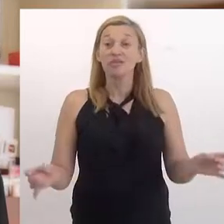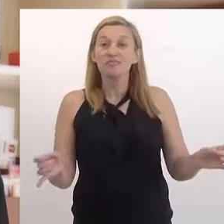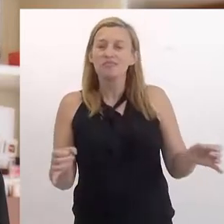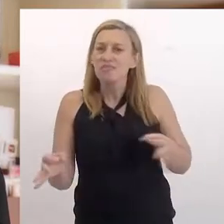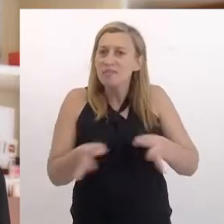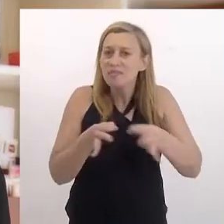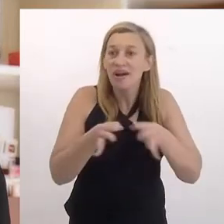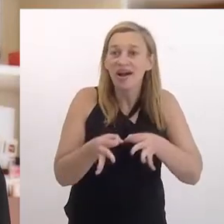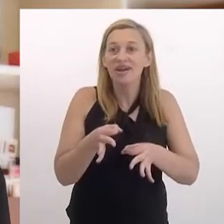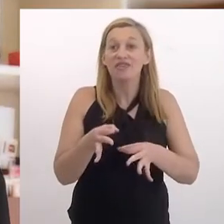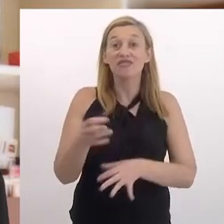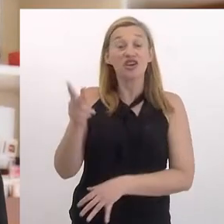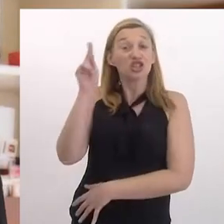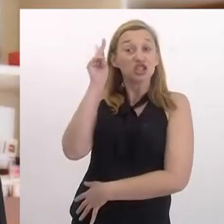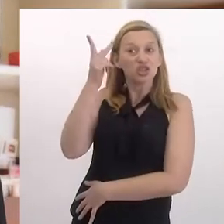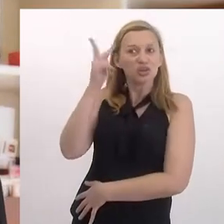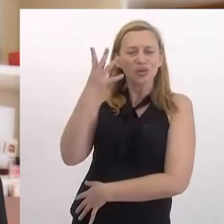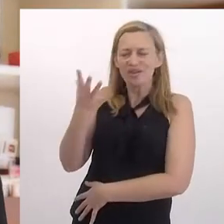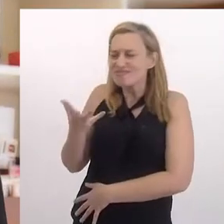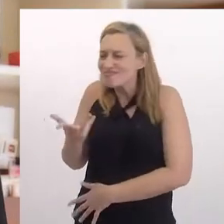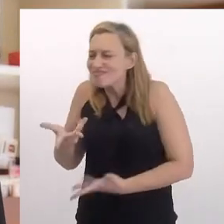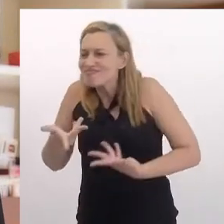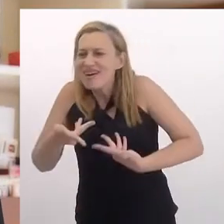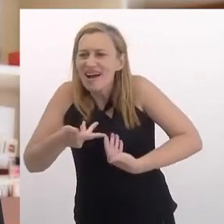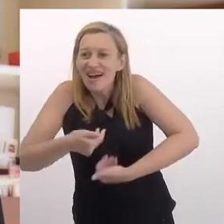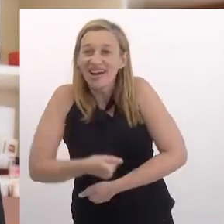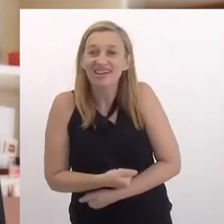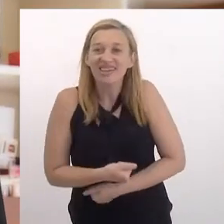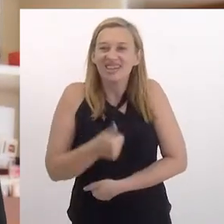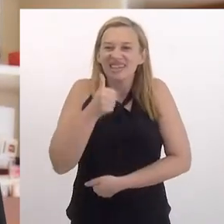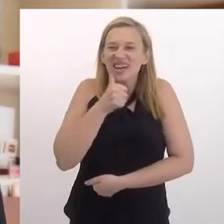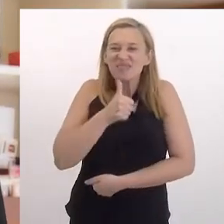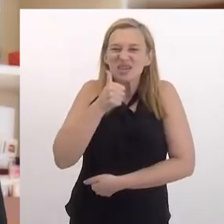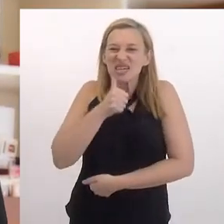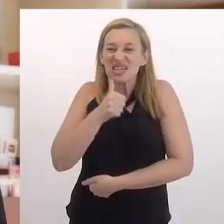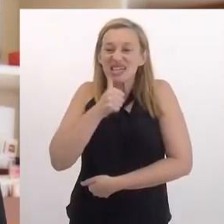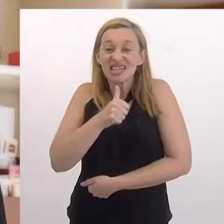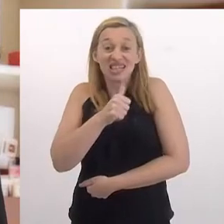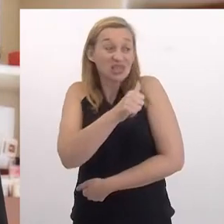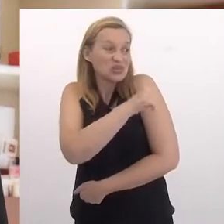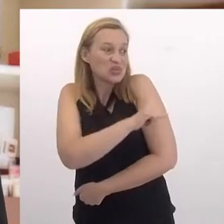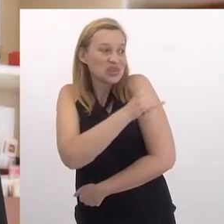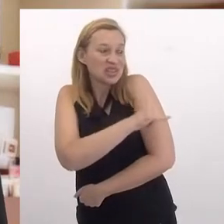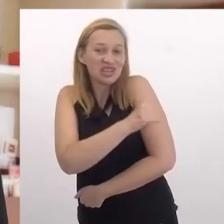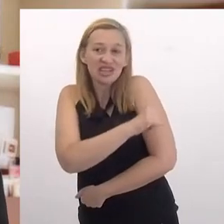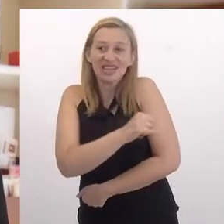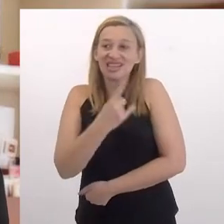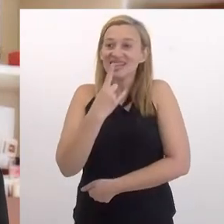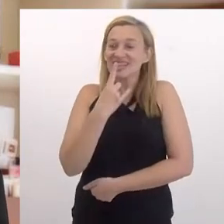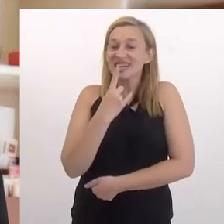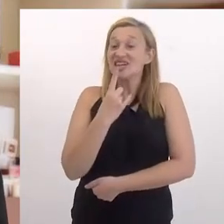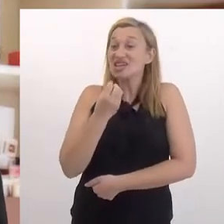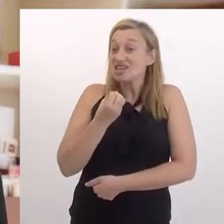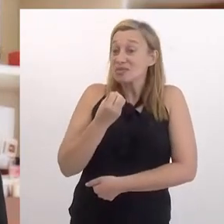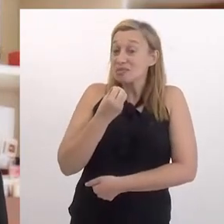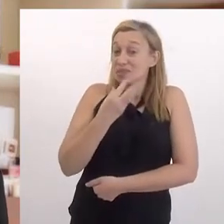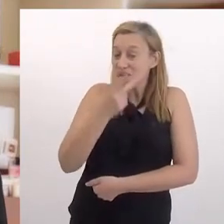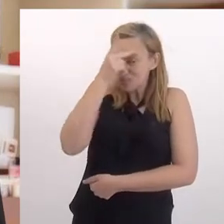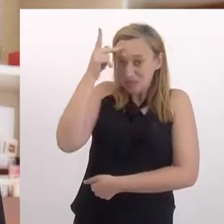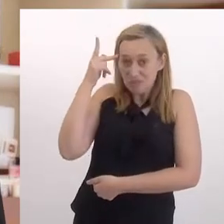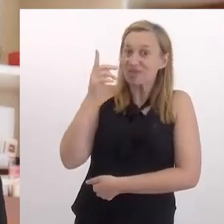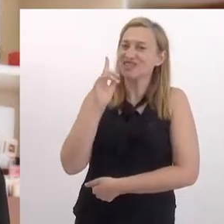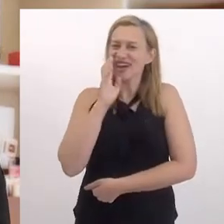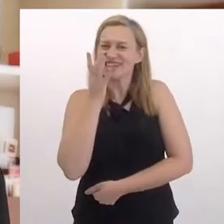Prepare-se para ouvir histórias inspiradoras da garota carioca Swing Sangue Bom.